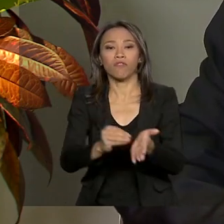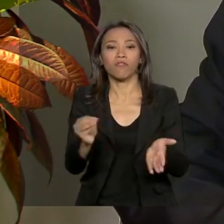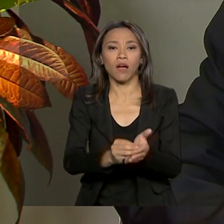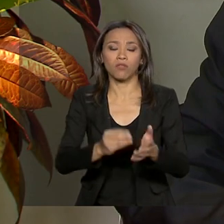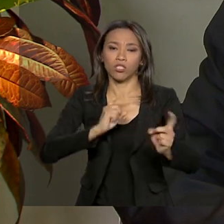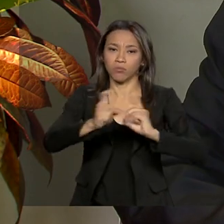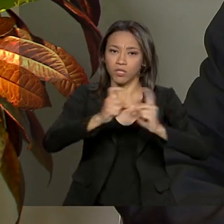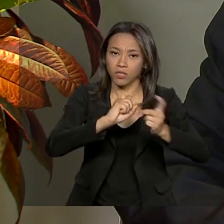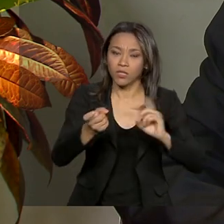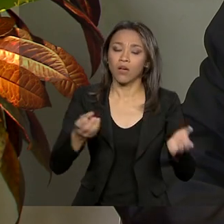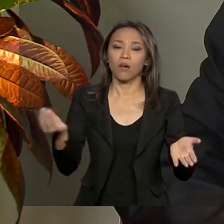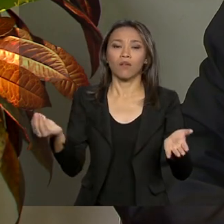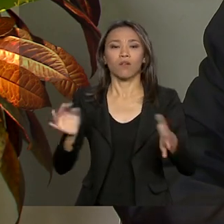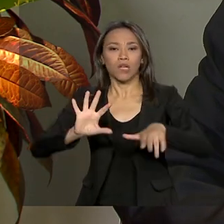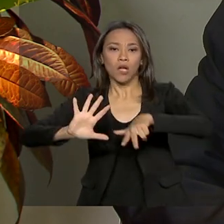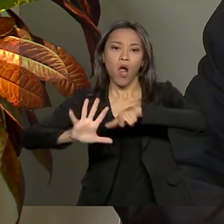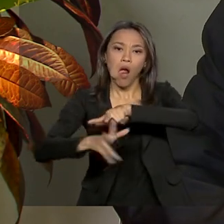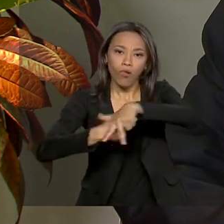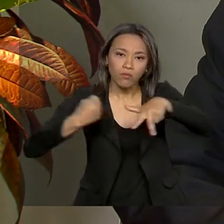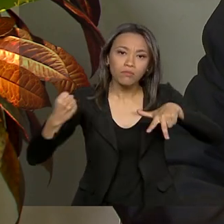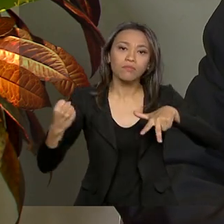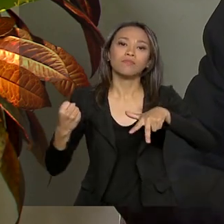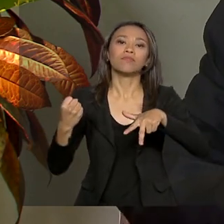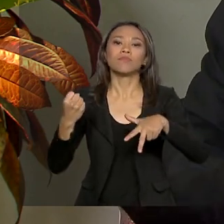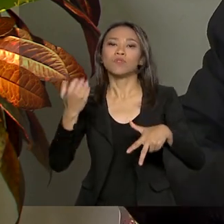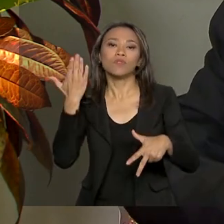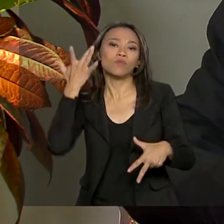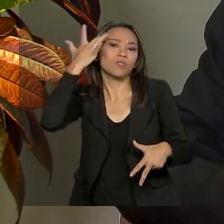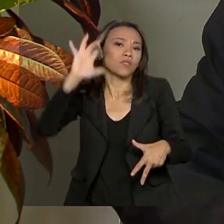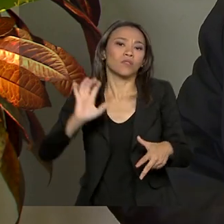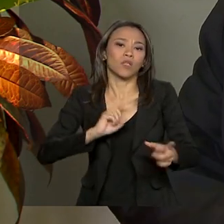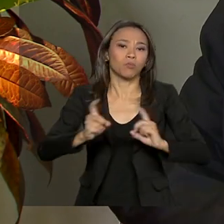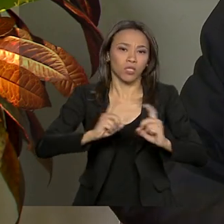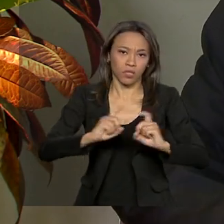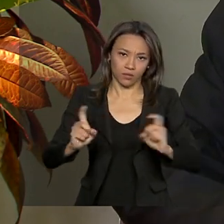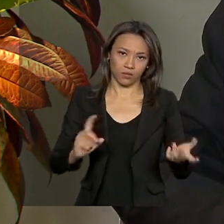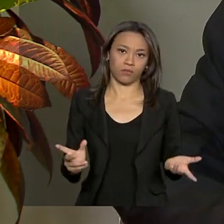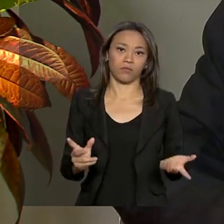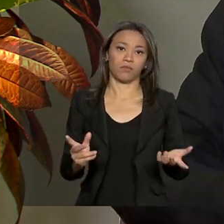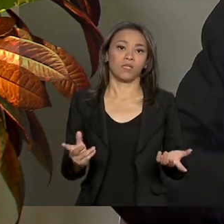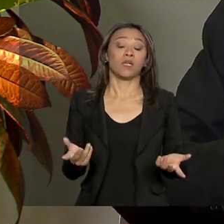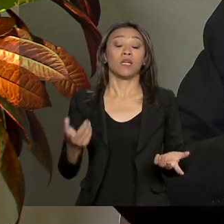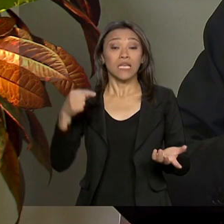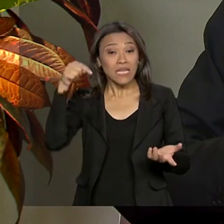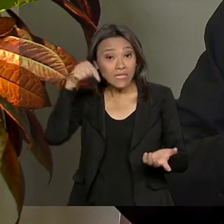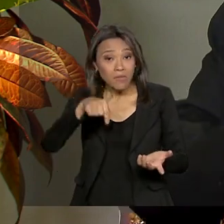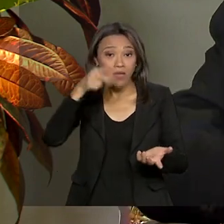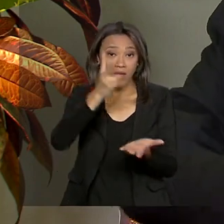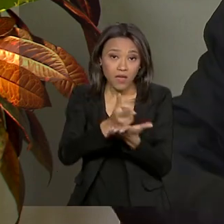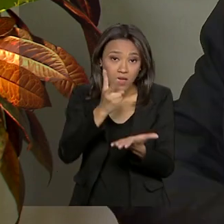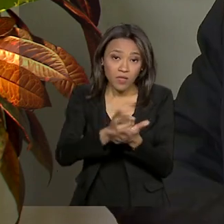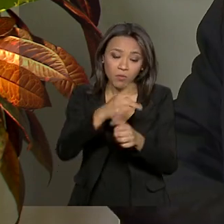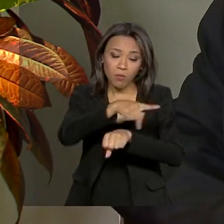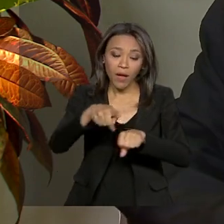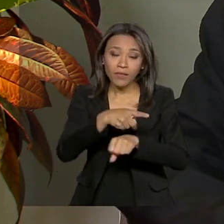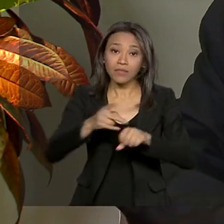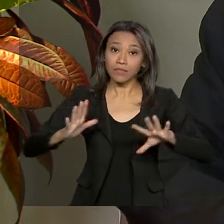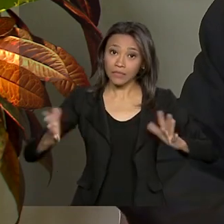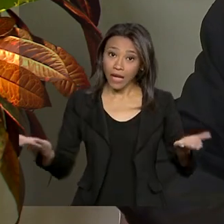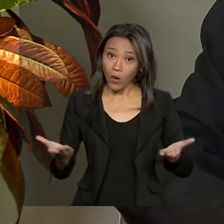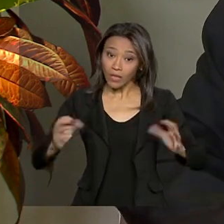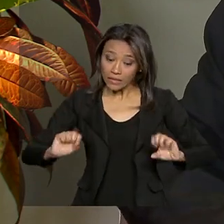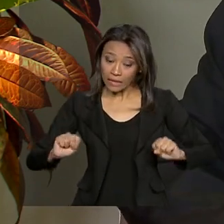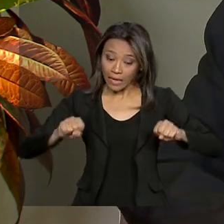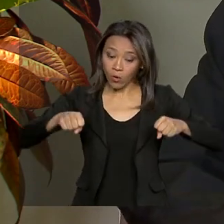honestidade no trato da coisa pública, e esse mesmo país, ele está se recuperando numa velocidade